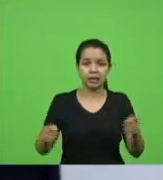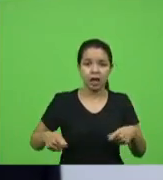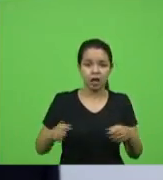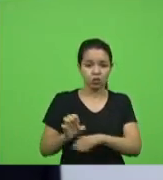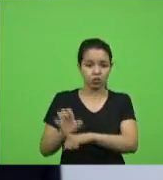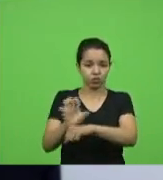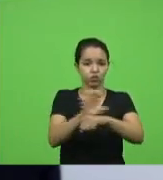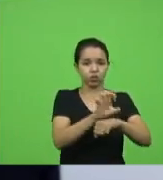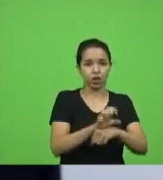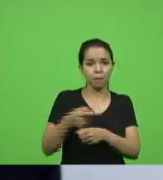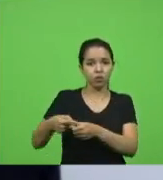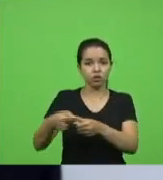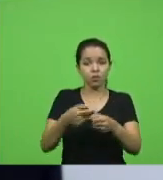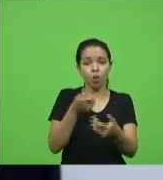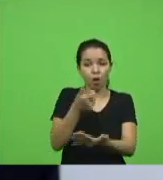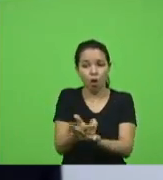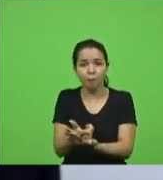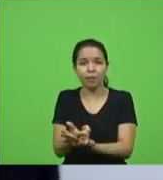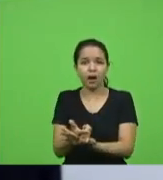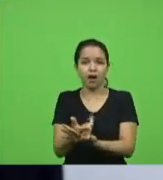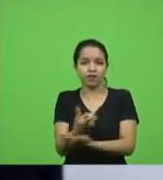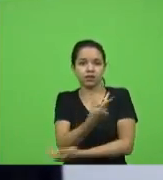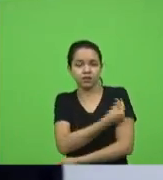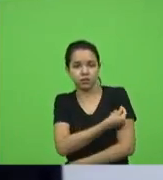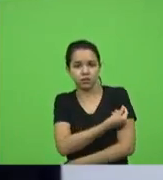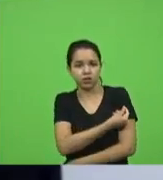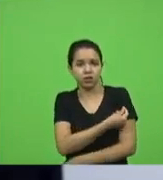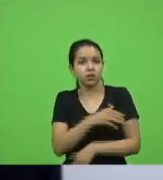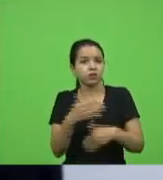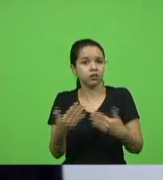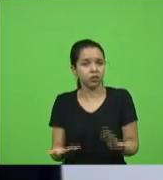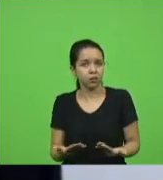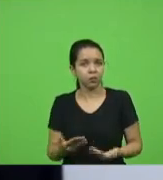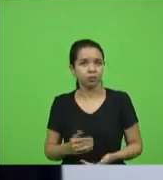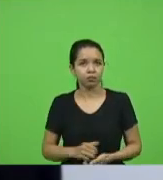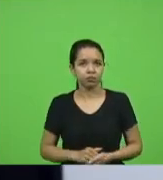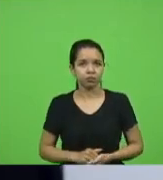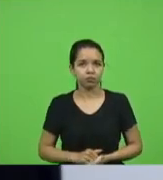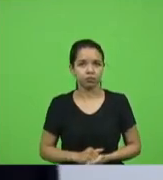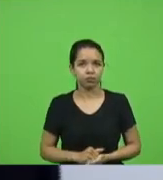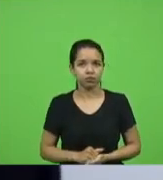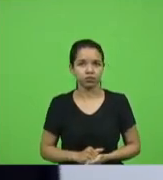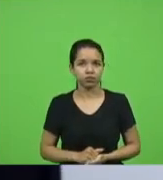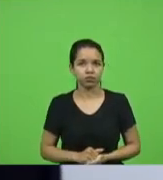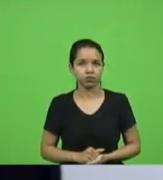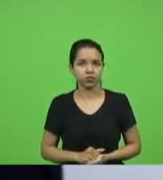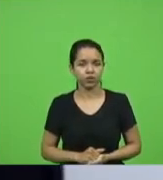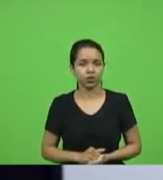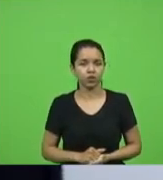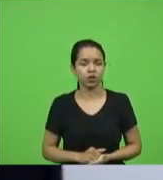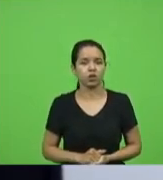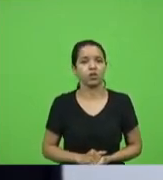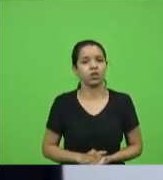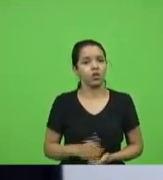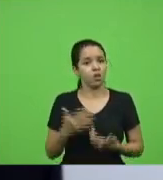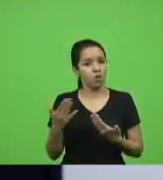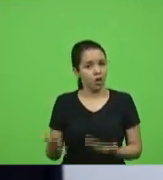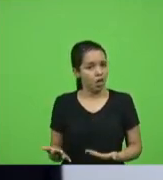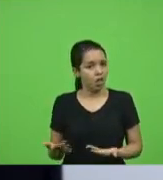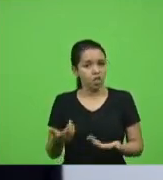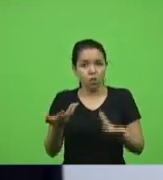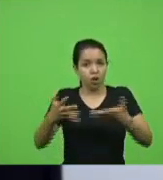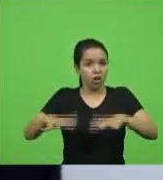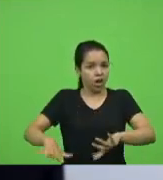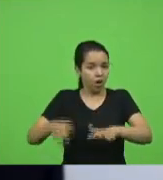municípios comprarem vacina então ele não não não quer comprar um medicamento que pode salvar